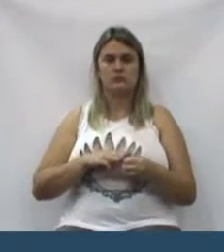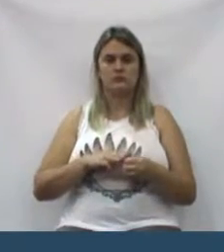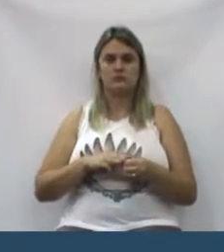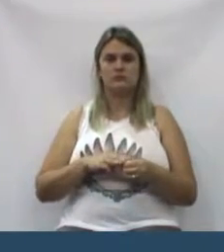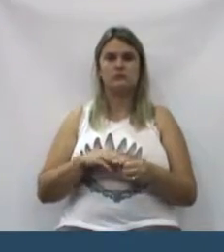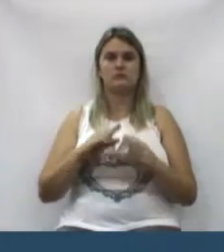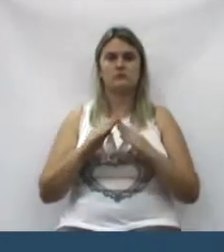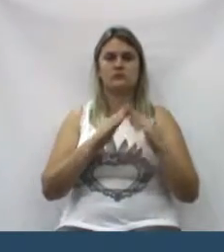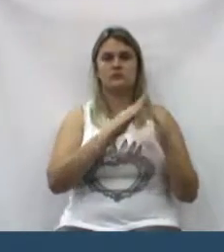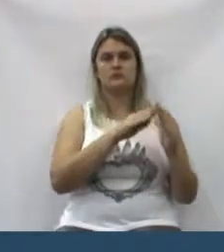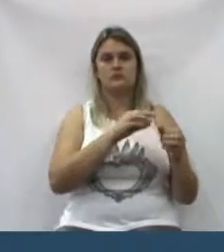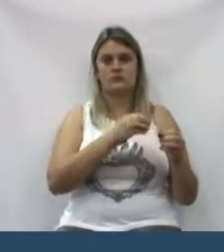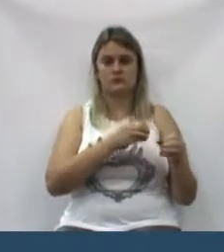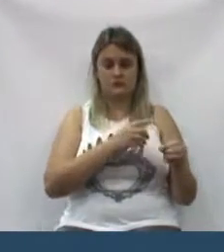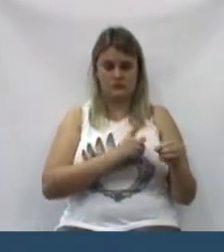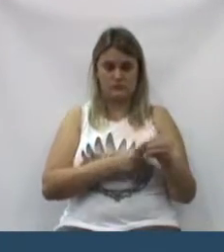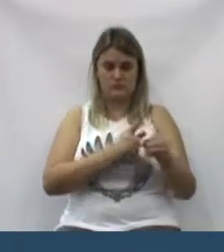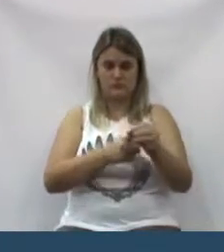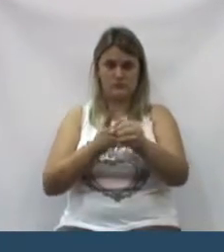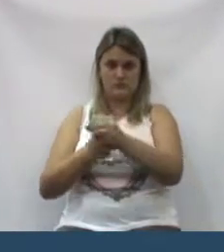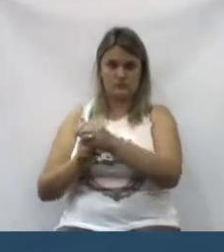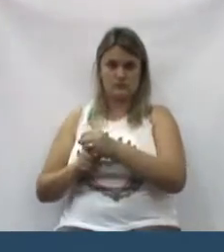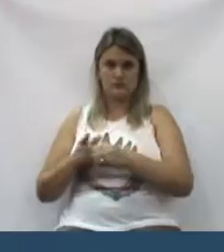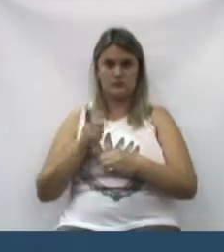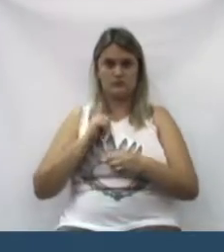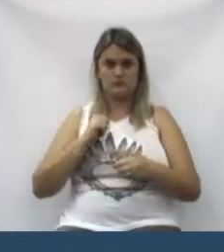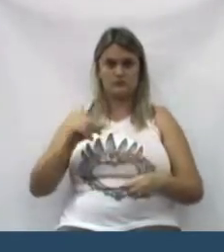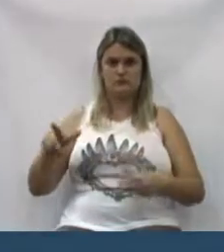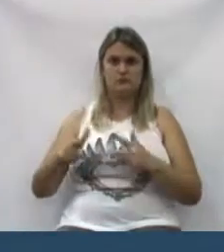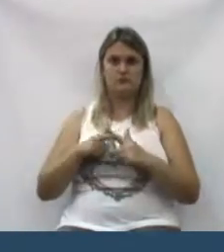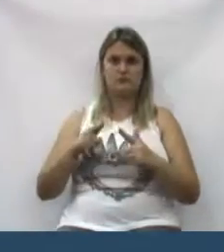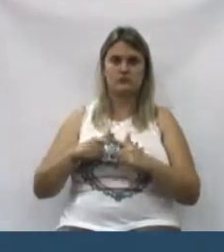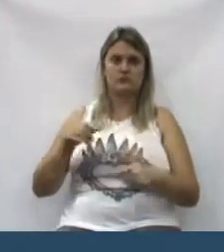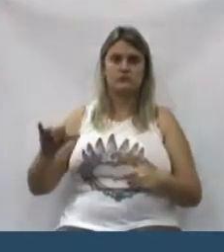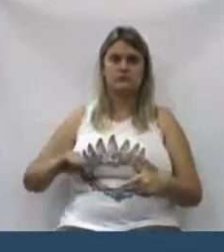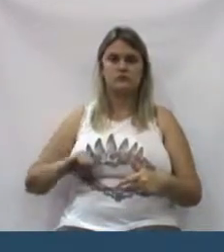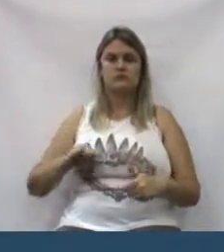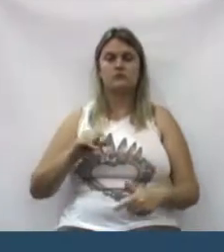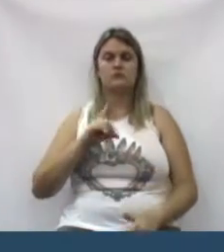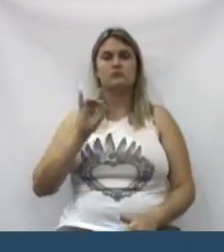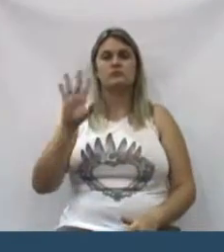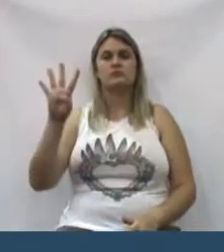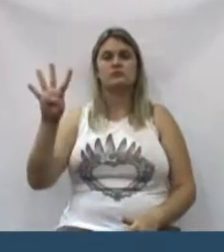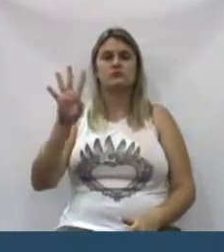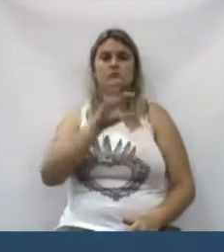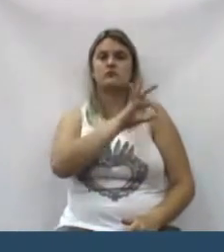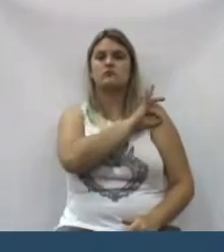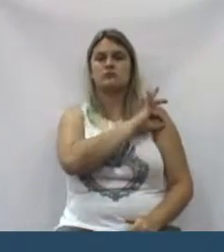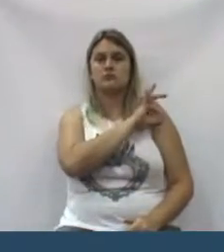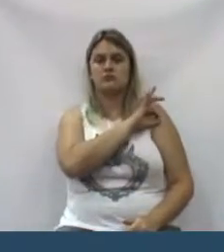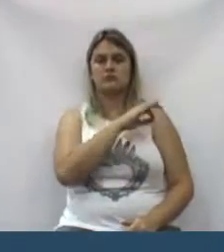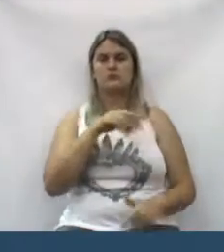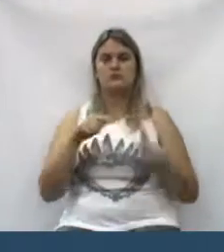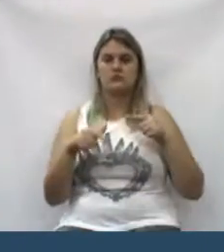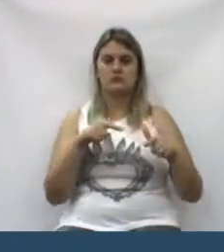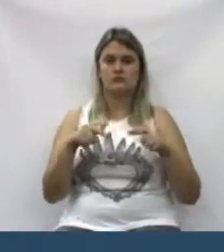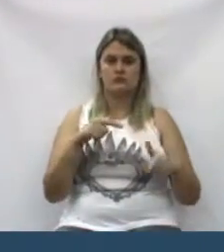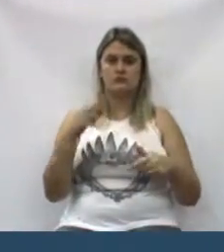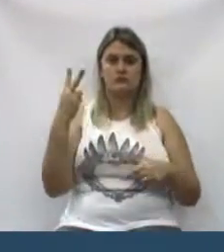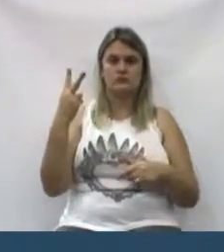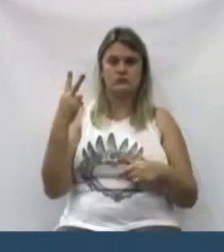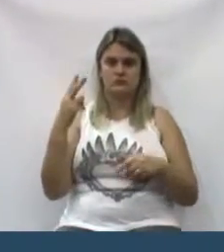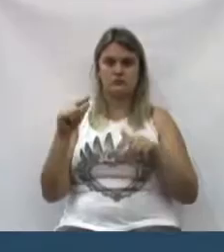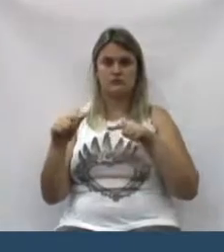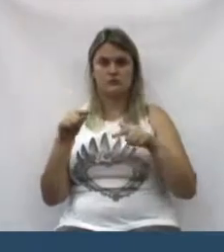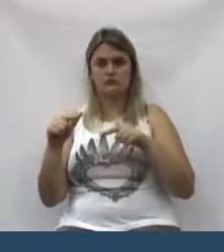vizinhos nossos que hoje sofrem com apenas quatro policiais, dois tirando